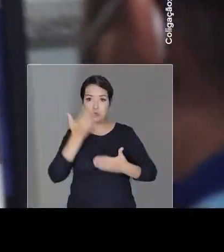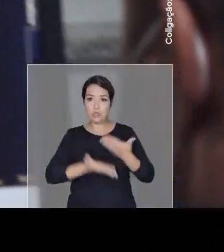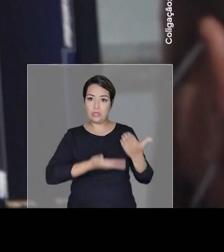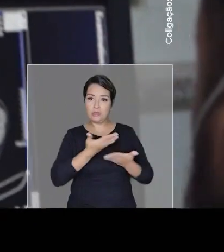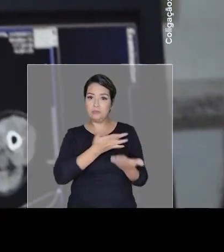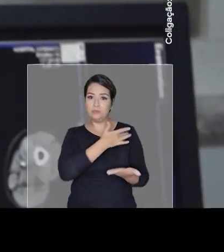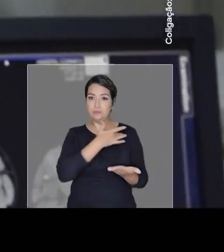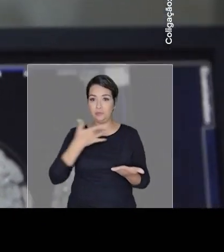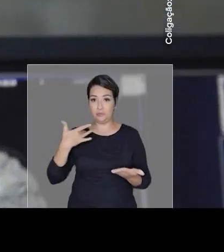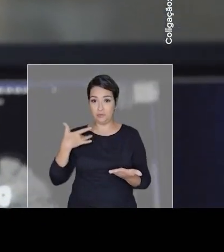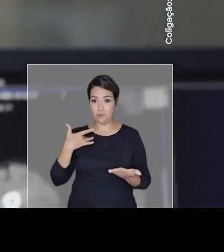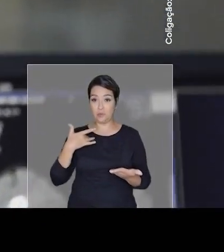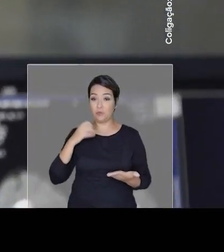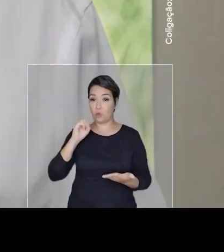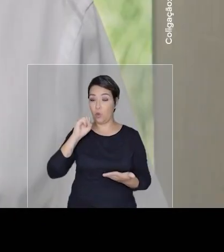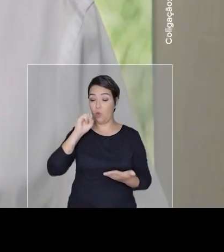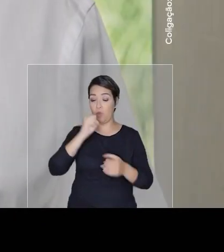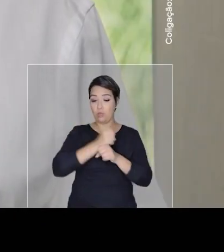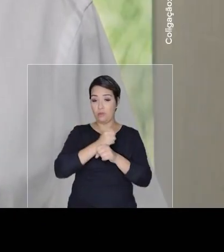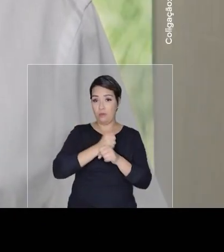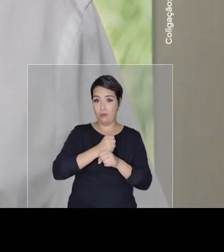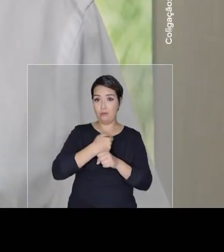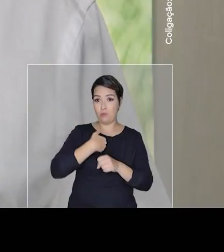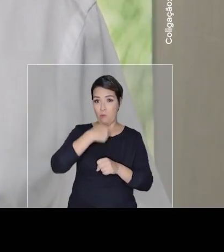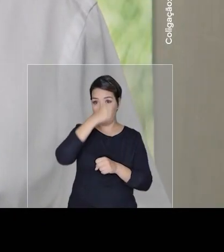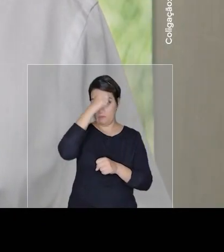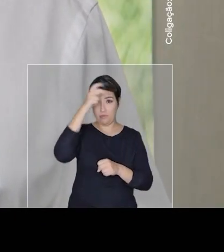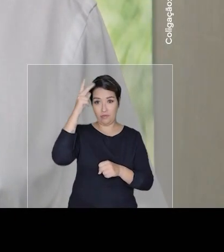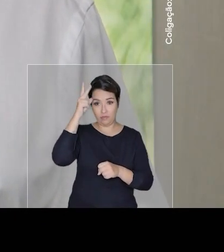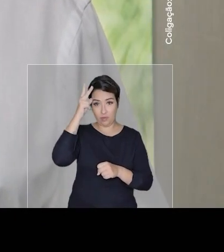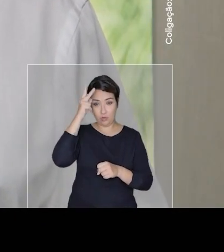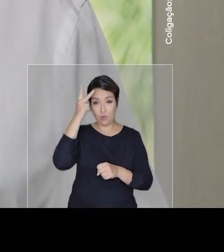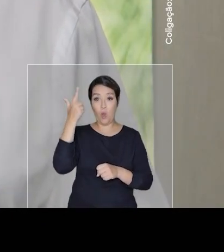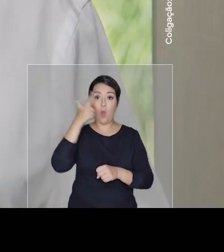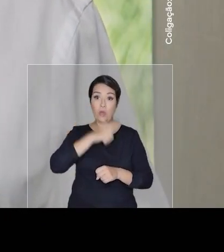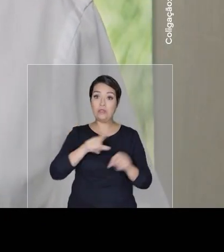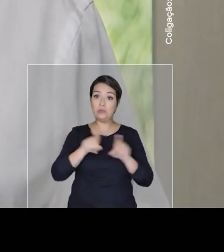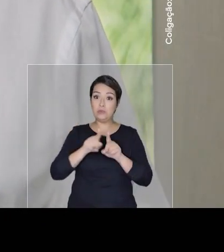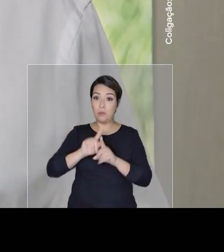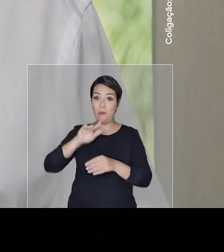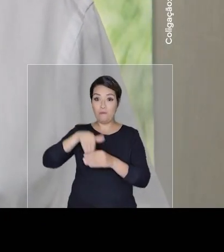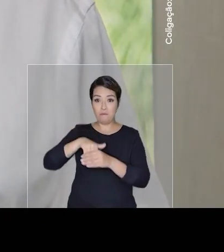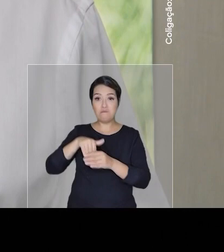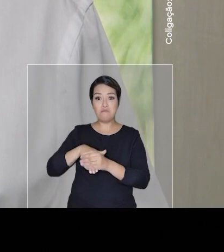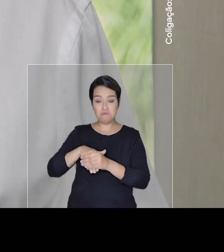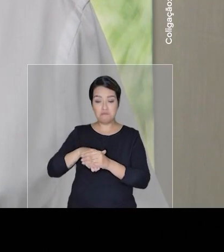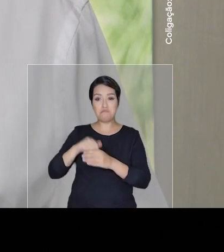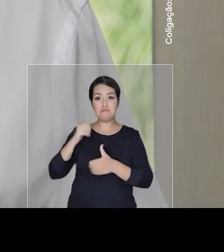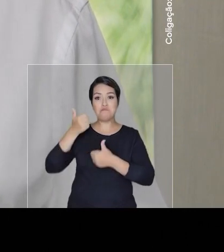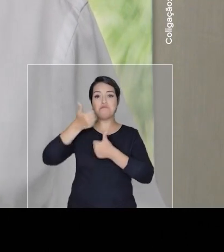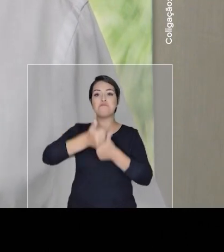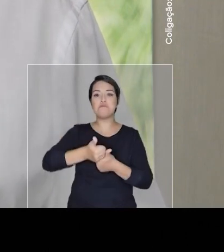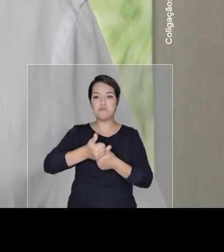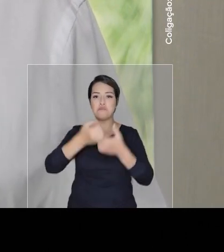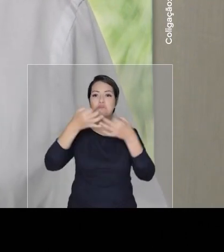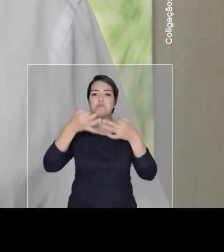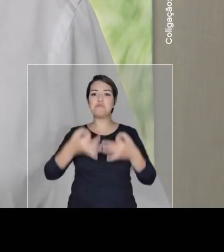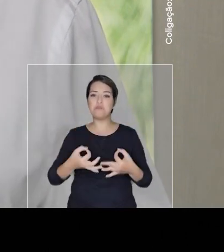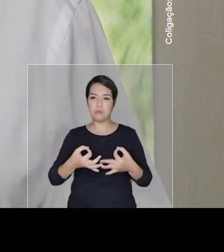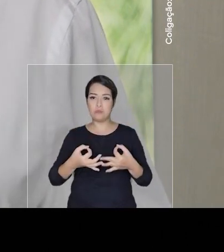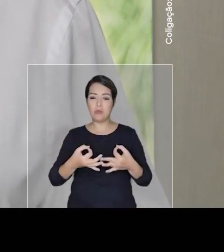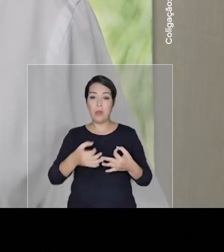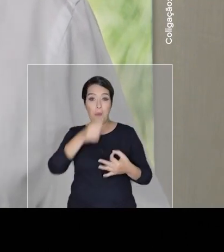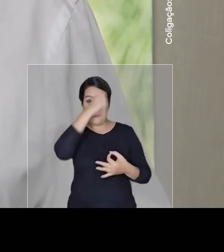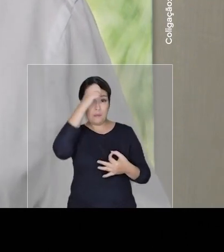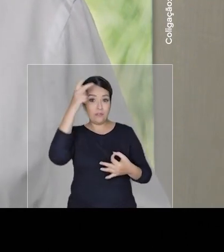nos meus oito anos como prefeito não foi por acaso que conseguimos eleger o meu sucessor no primeiro turno e deixamos